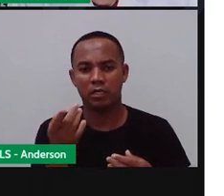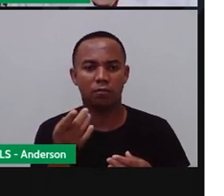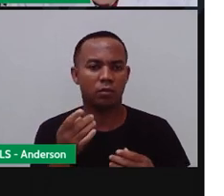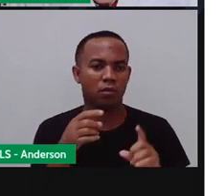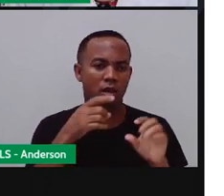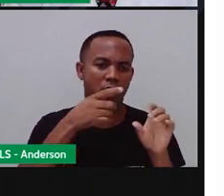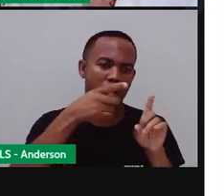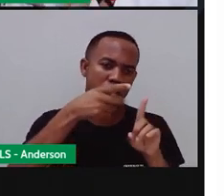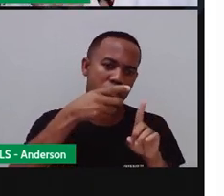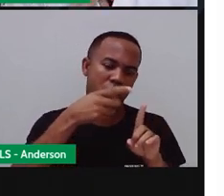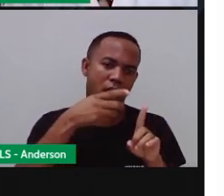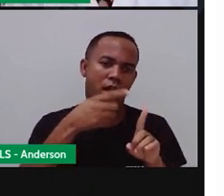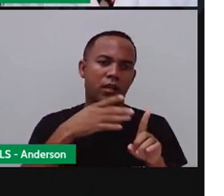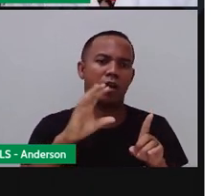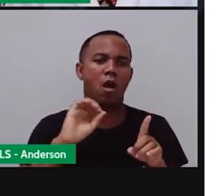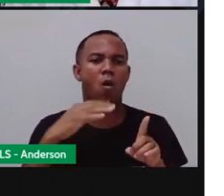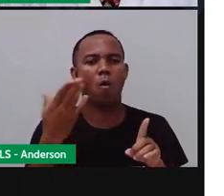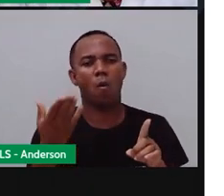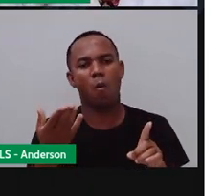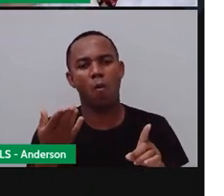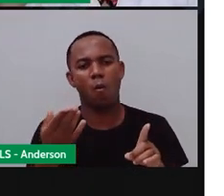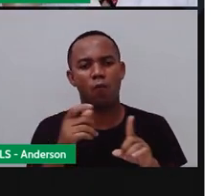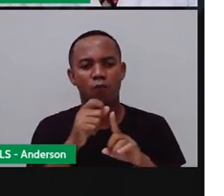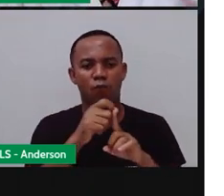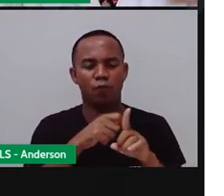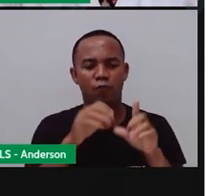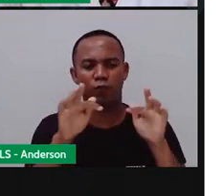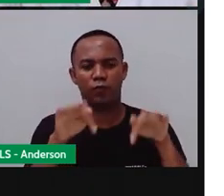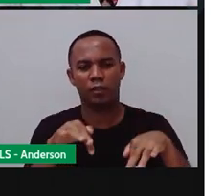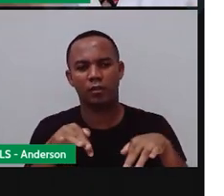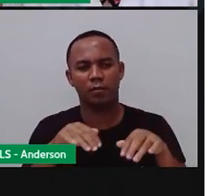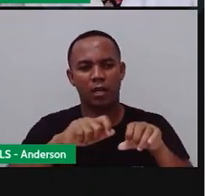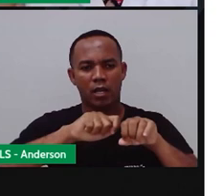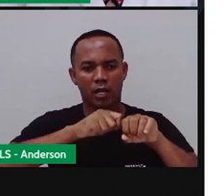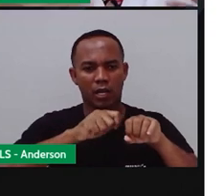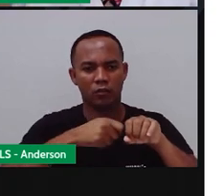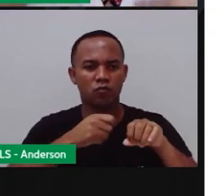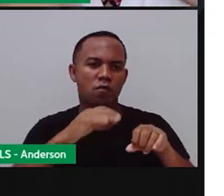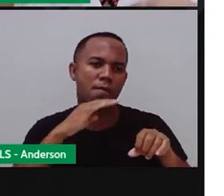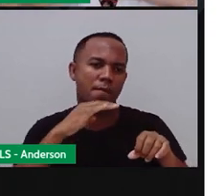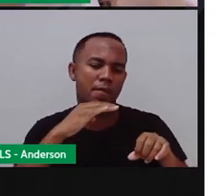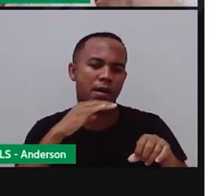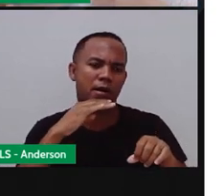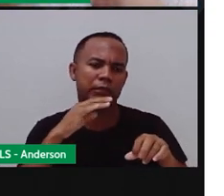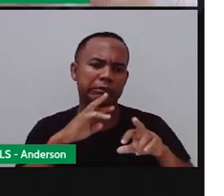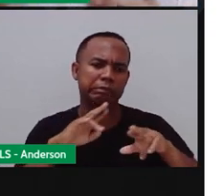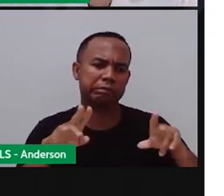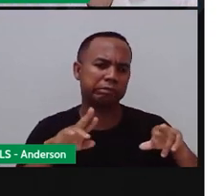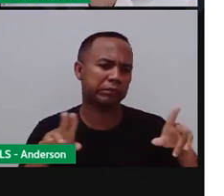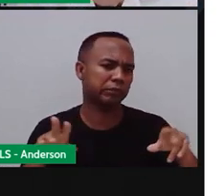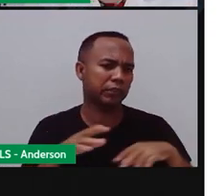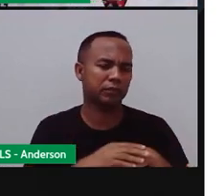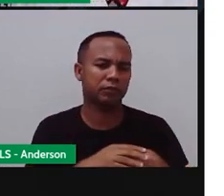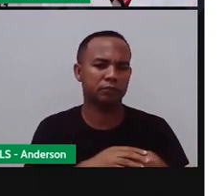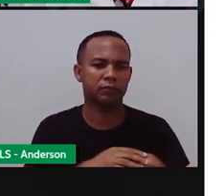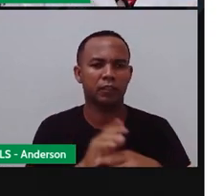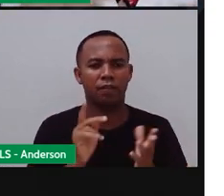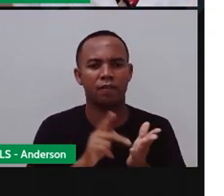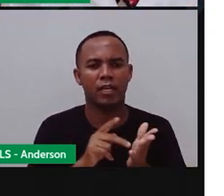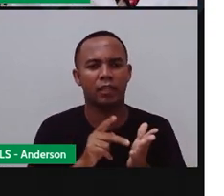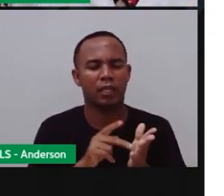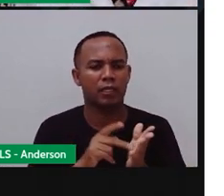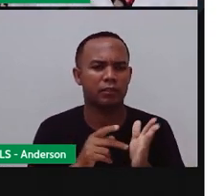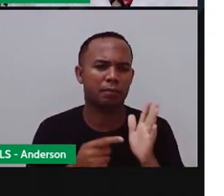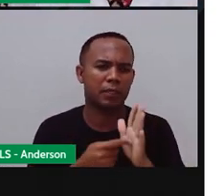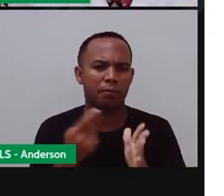que jaca. No final do ano, temos aí caju, manga, e aí as frutas, na verdade, elas acabam que